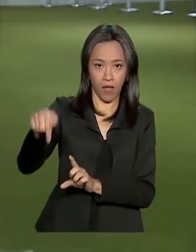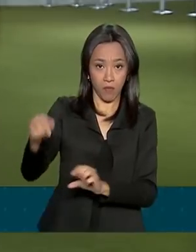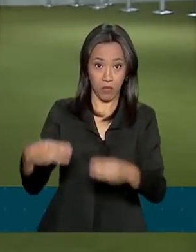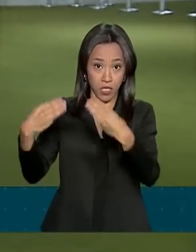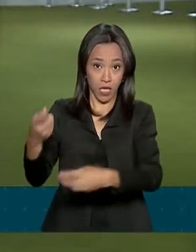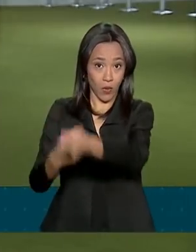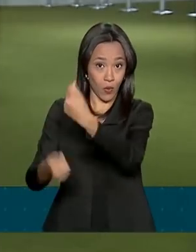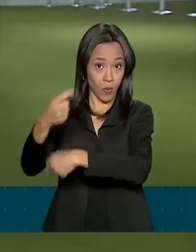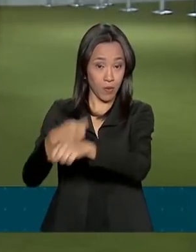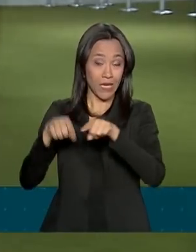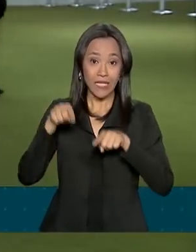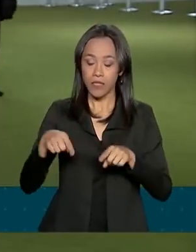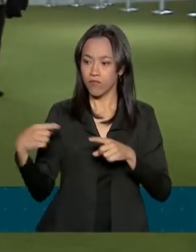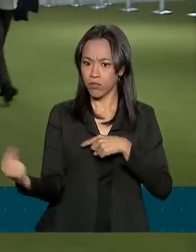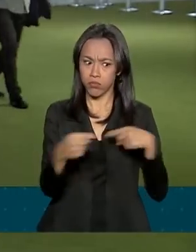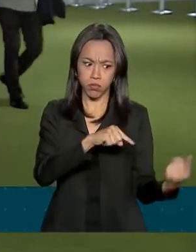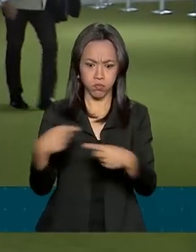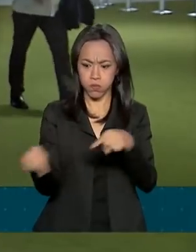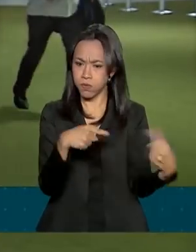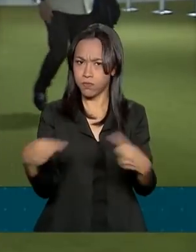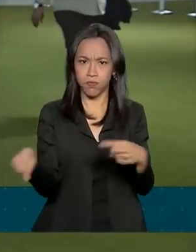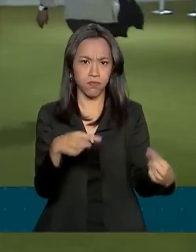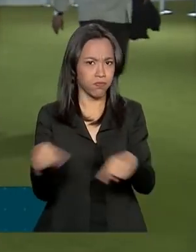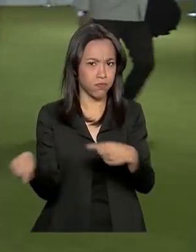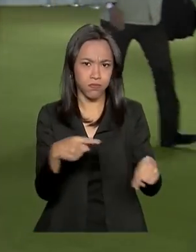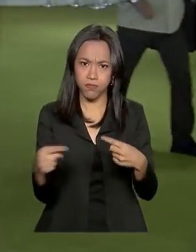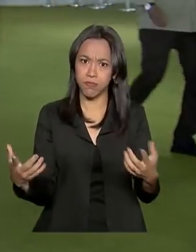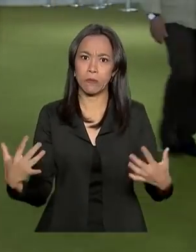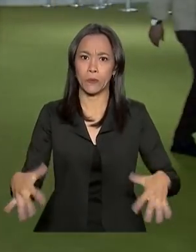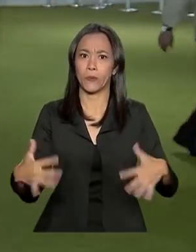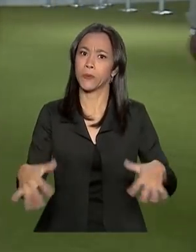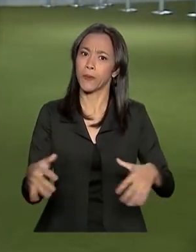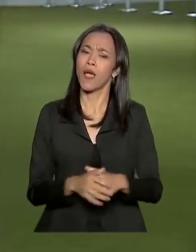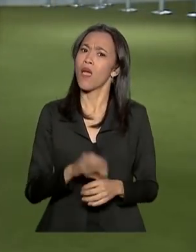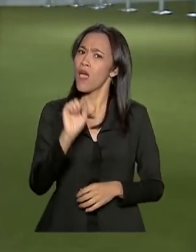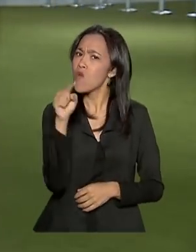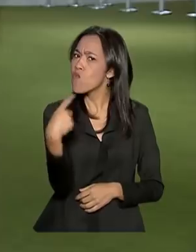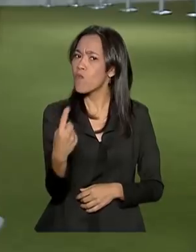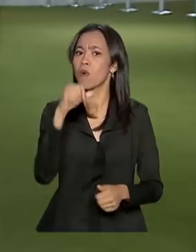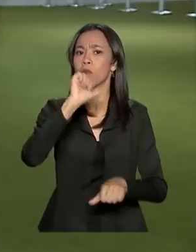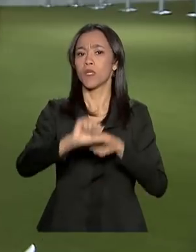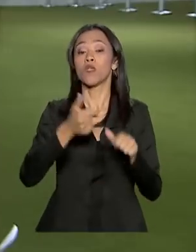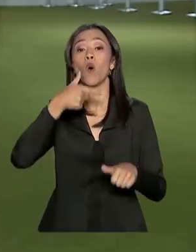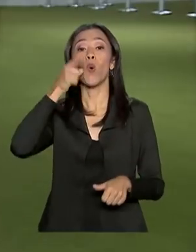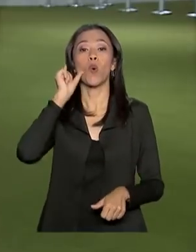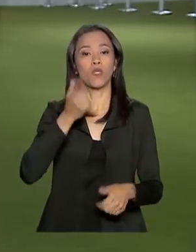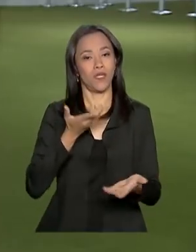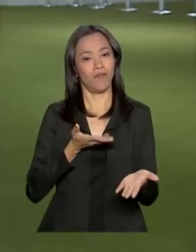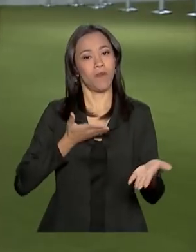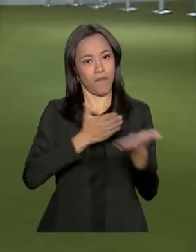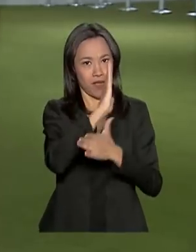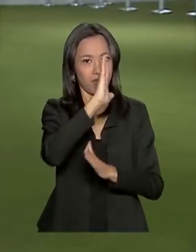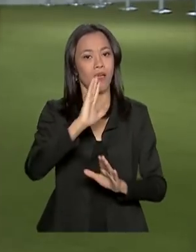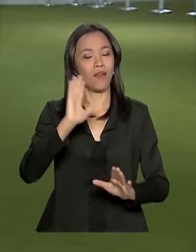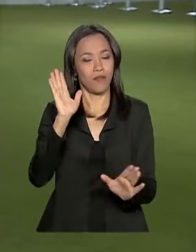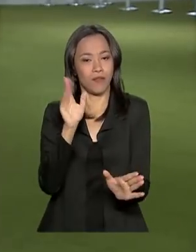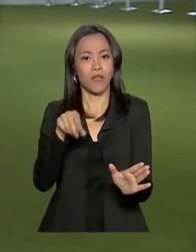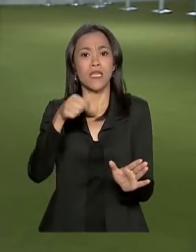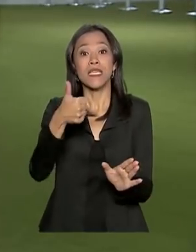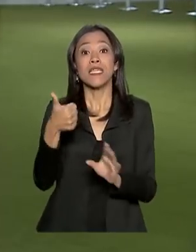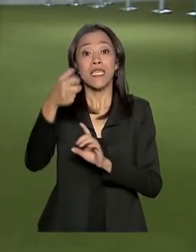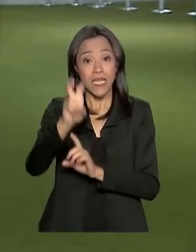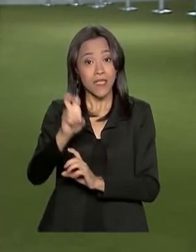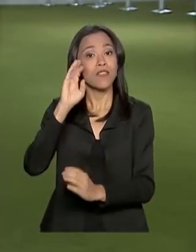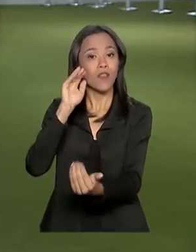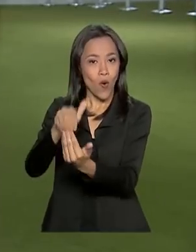é sem dúvida o ponto mais polêmico e foi apenas uma das mudanças aprovadas ontem na comissão. Neste caso, 15 votos